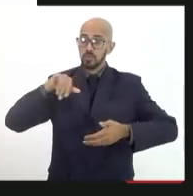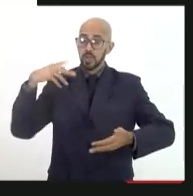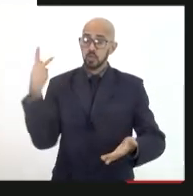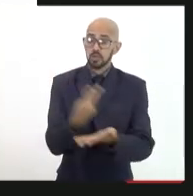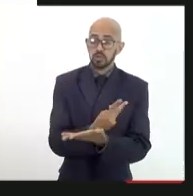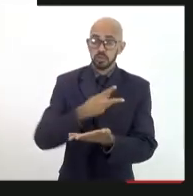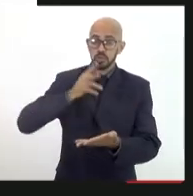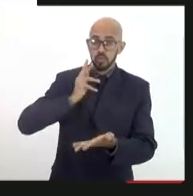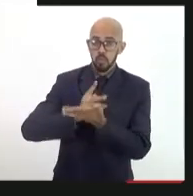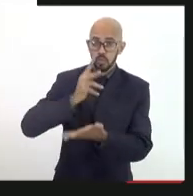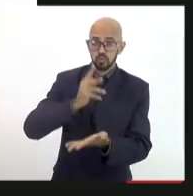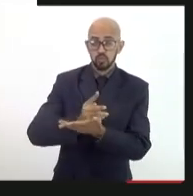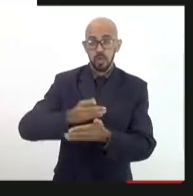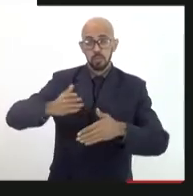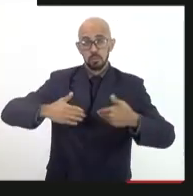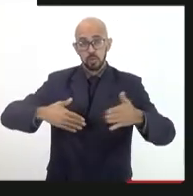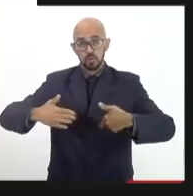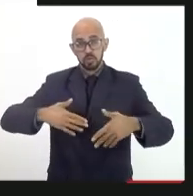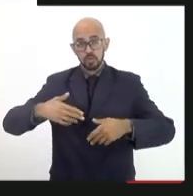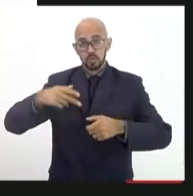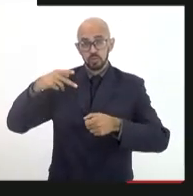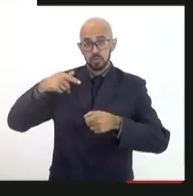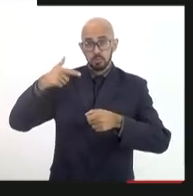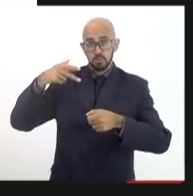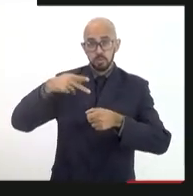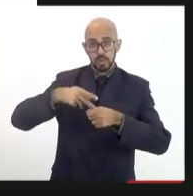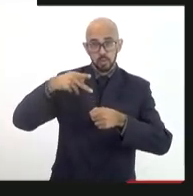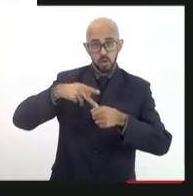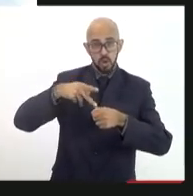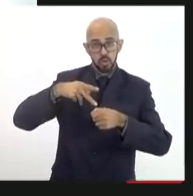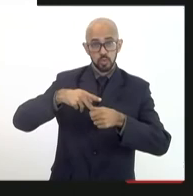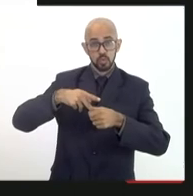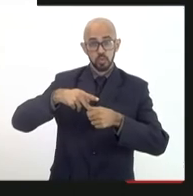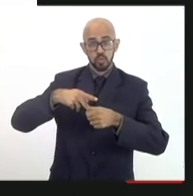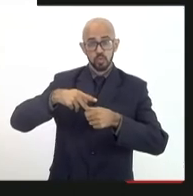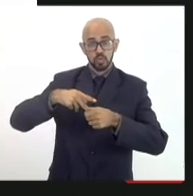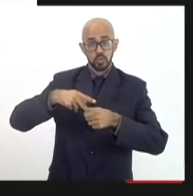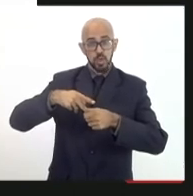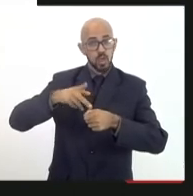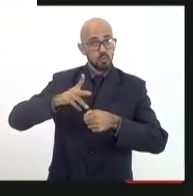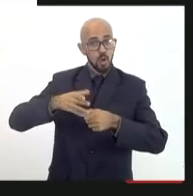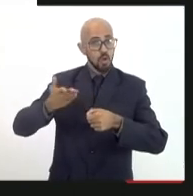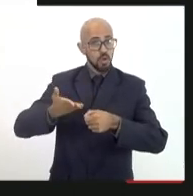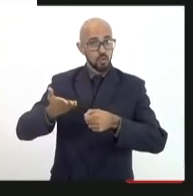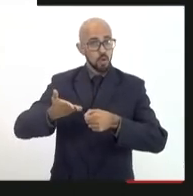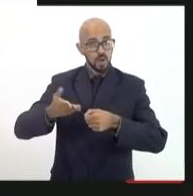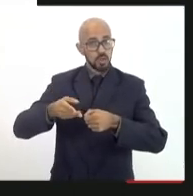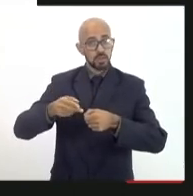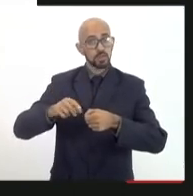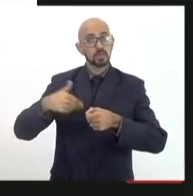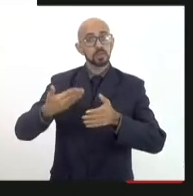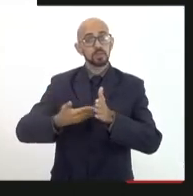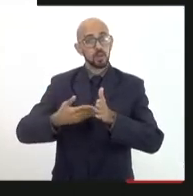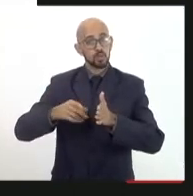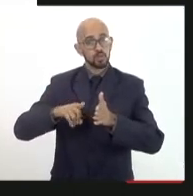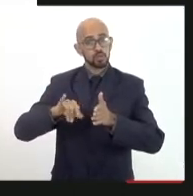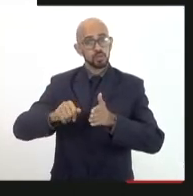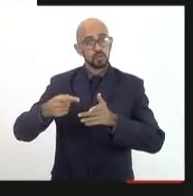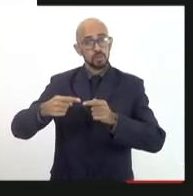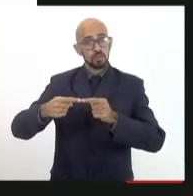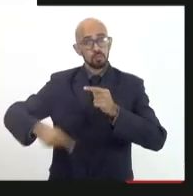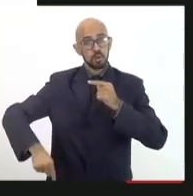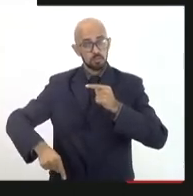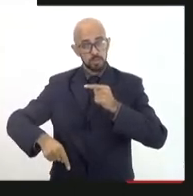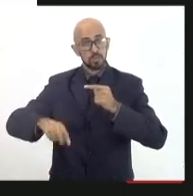manter produções de petróleo nesses níveis, porque será proibitivo, terá que ter tomado uma